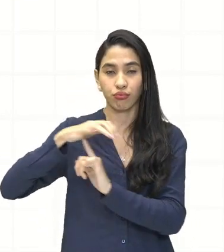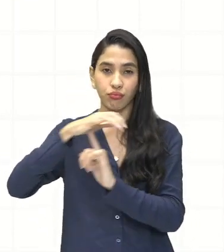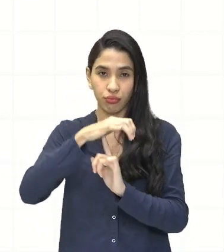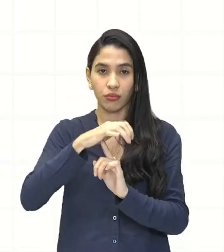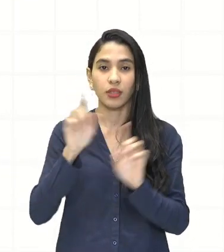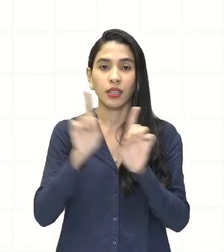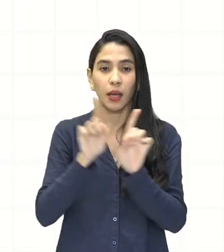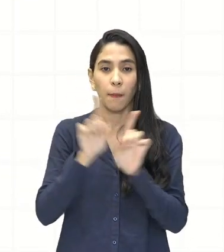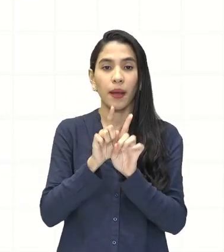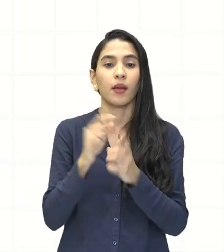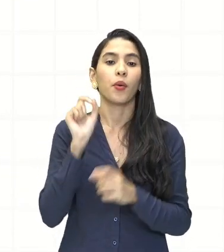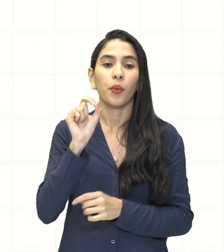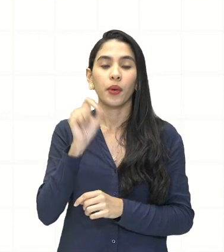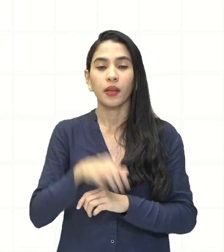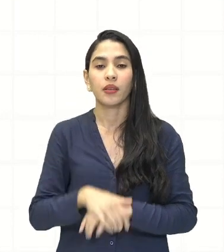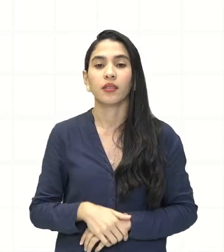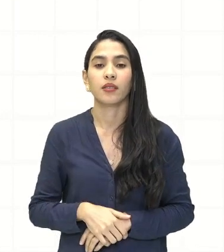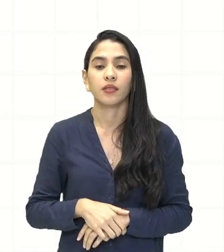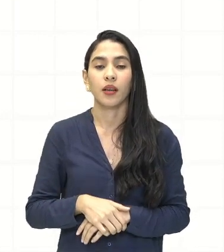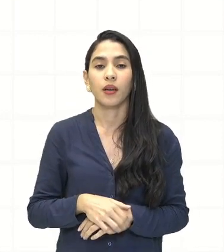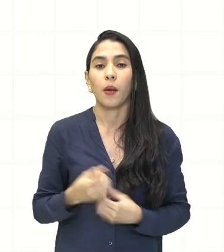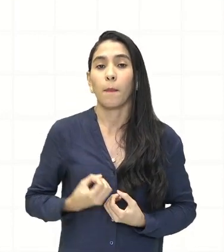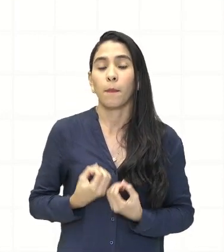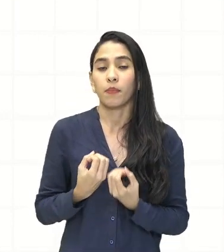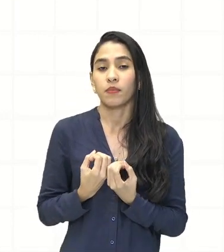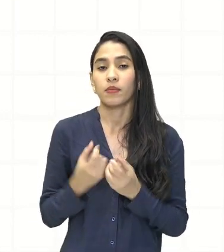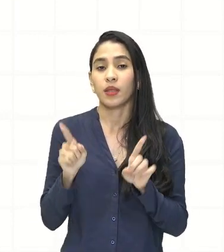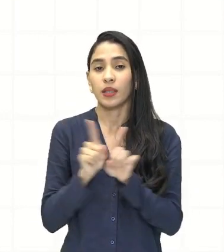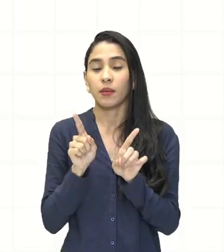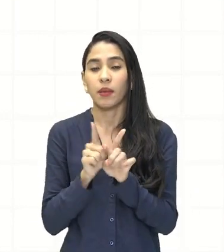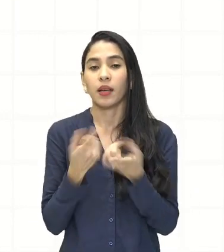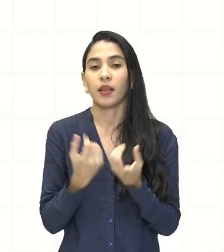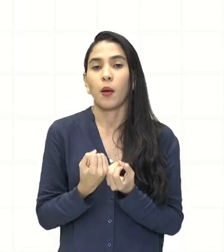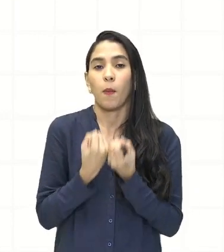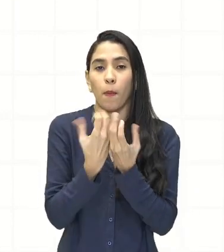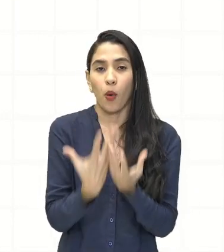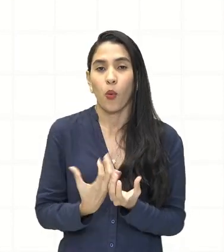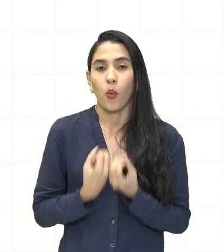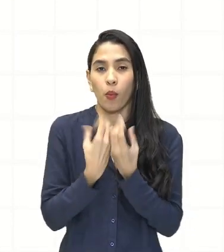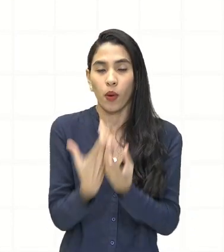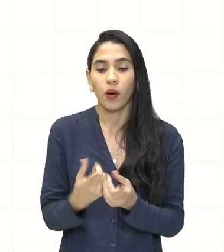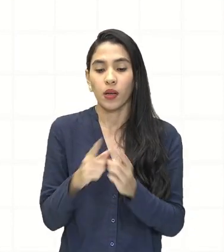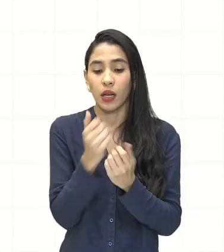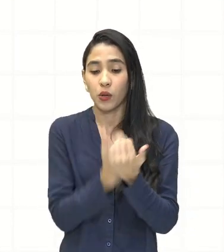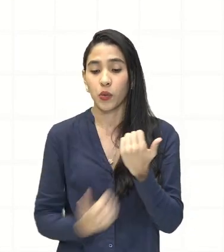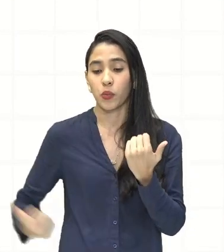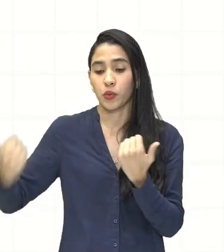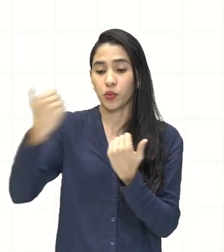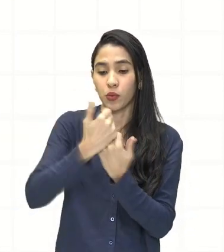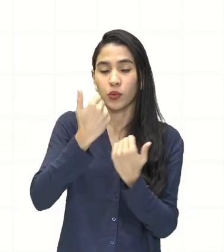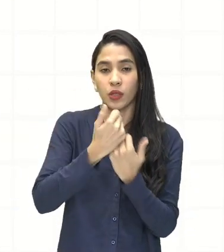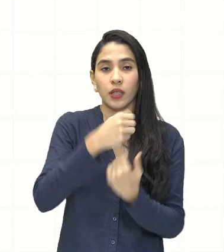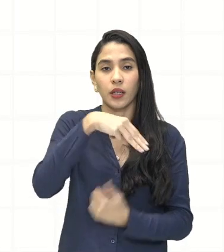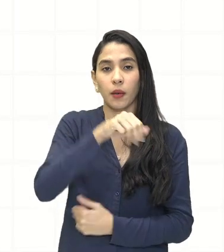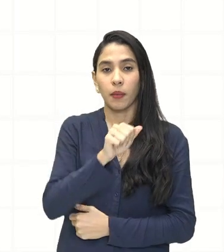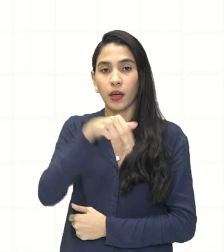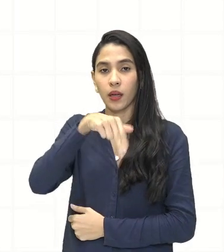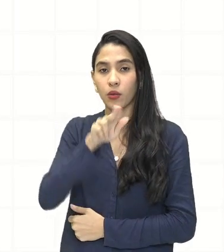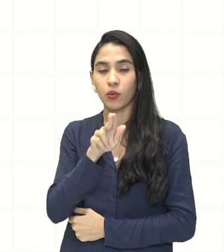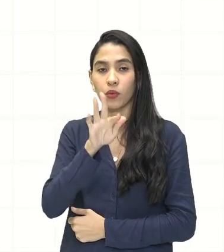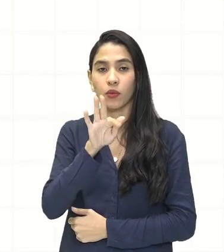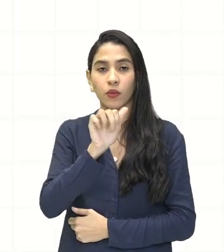na produção, e também essa produção vai substituir a produção manufatureira.